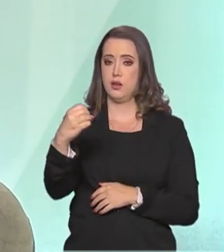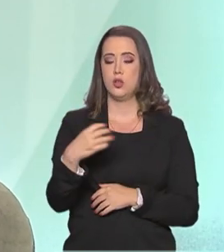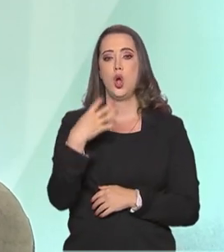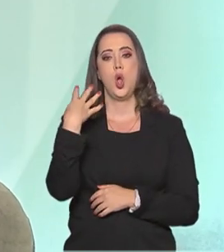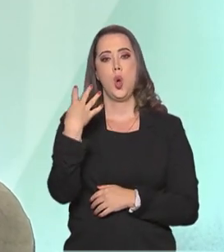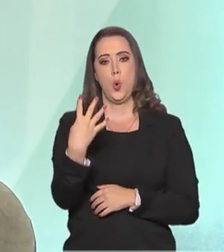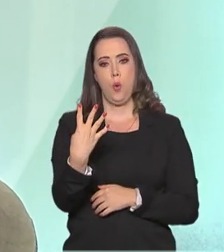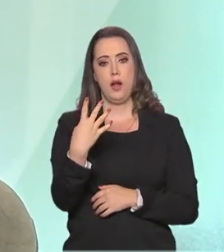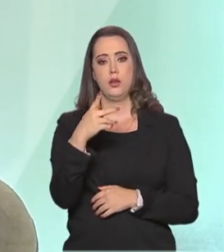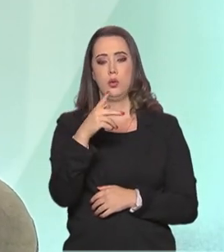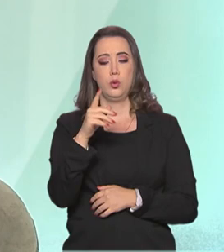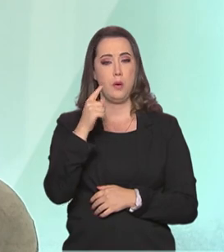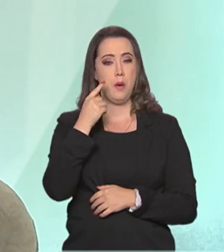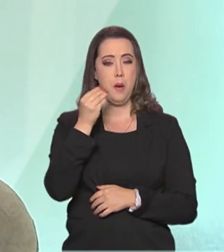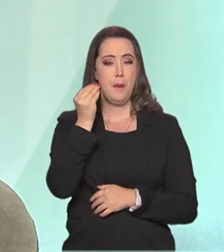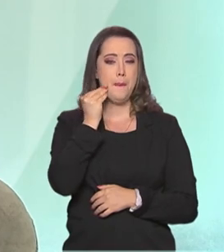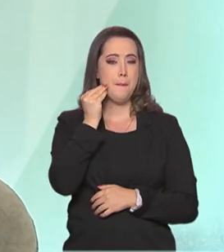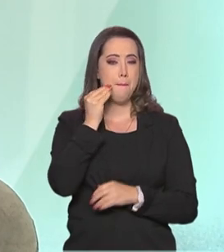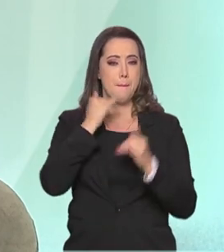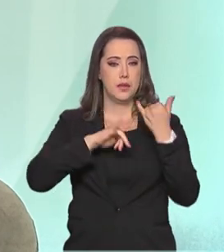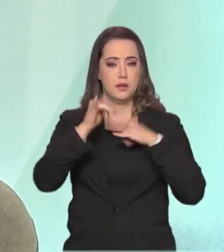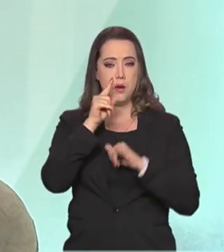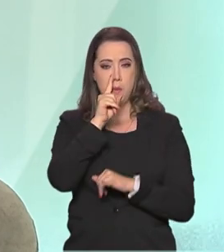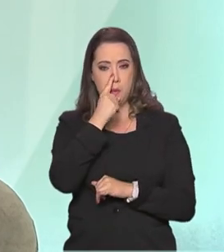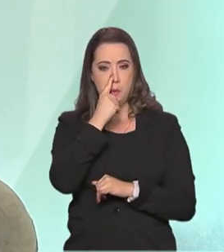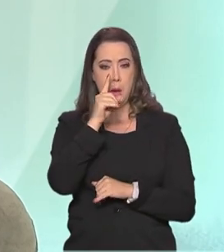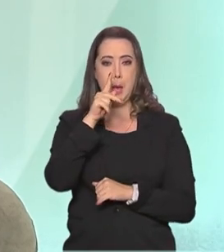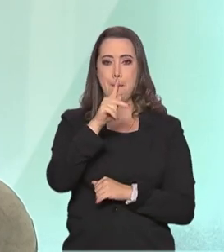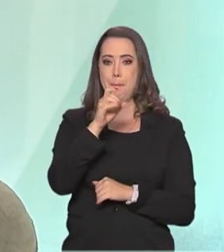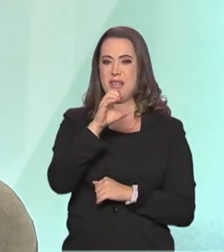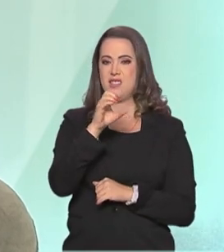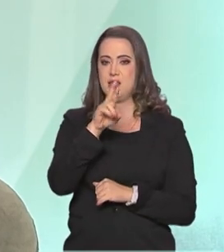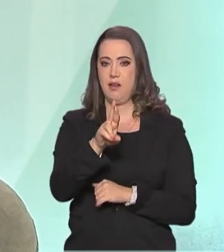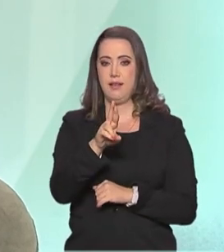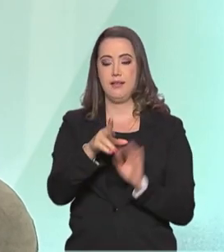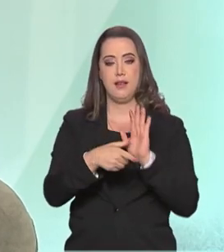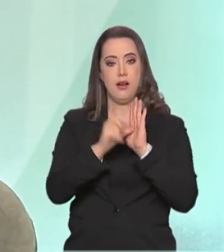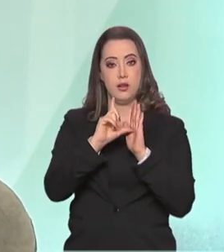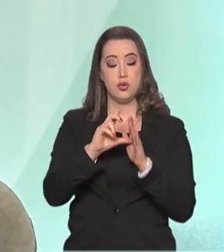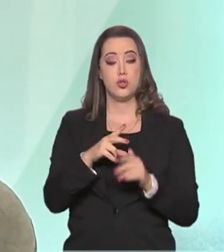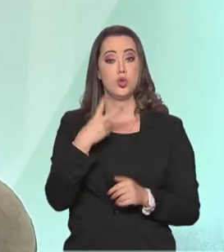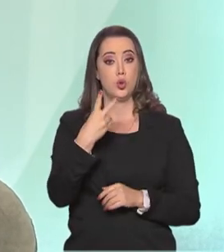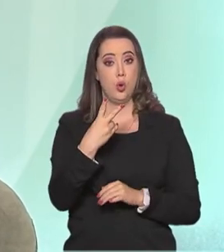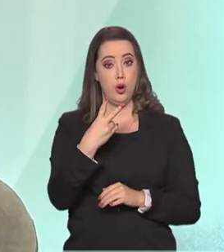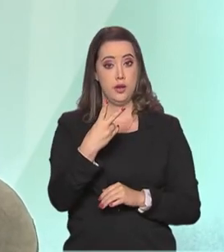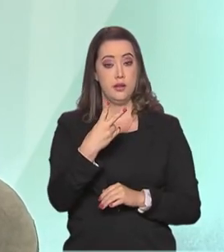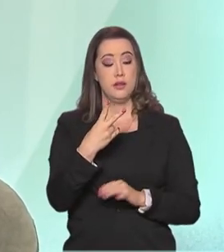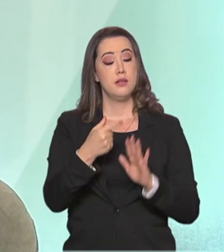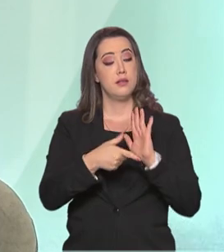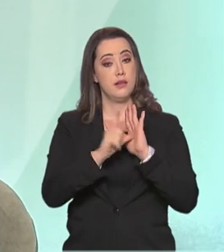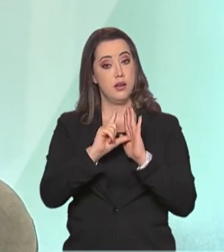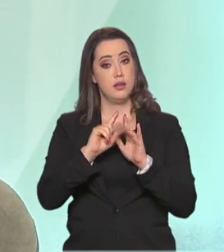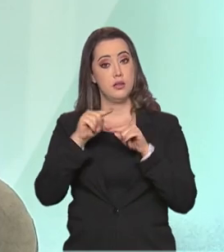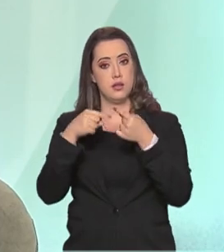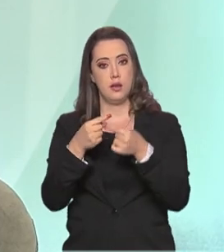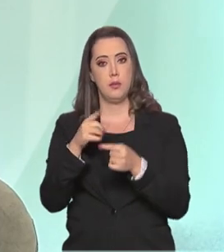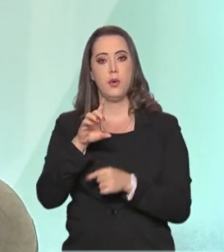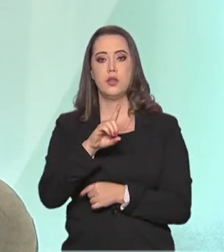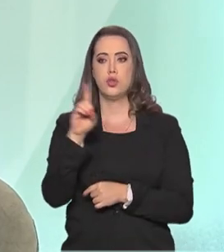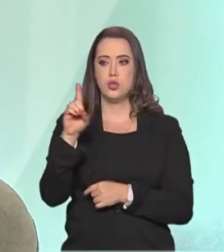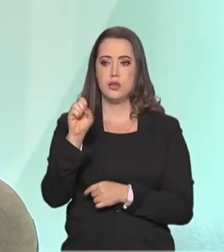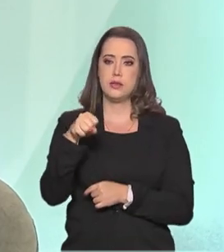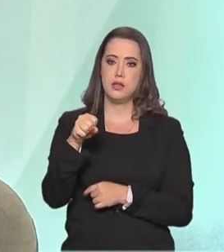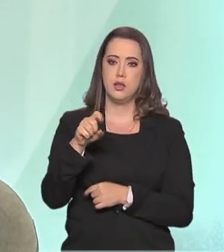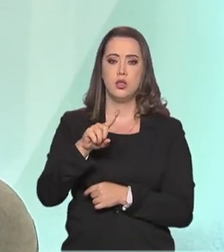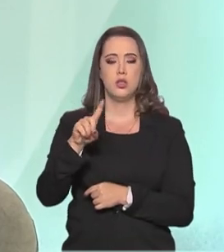PCRs antes da viagem, dois deles 72 horas antes do embarque e depois lá, periodicamente, dia sim e dia não,